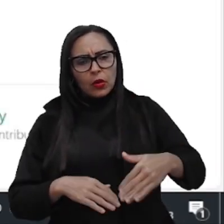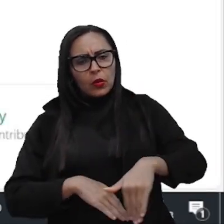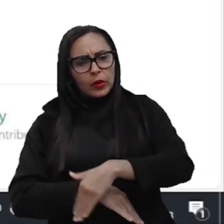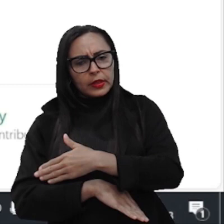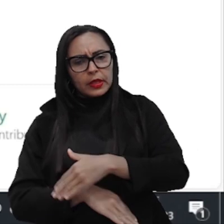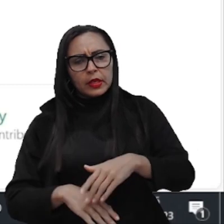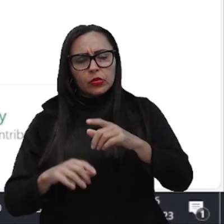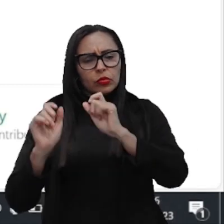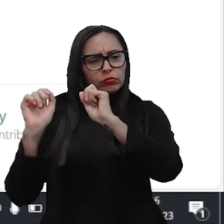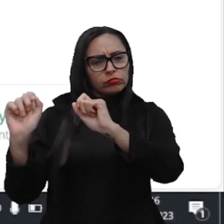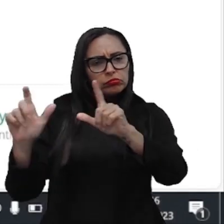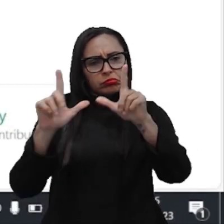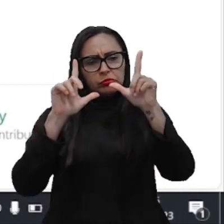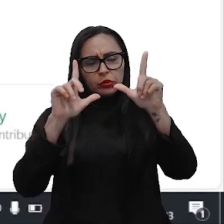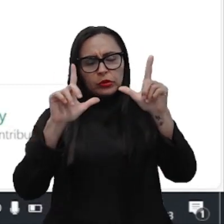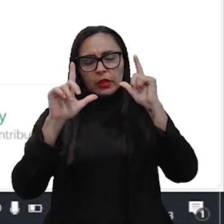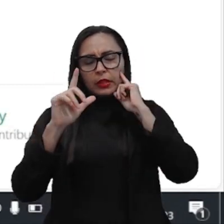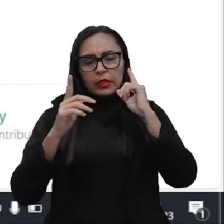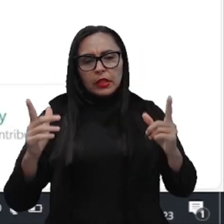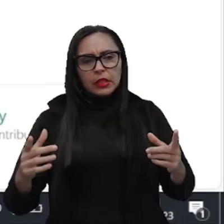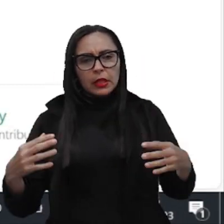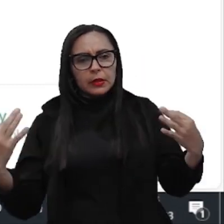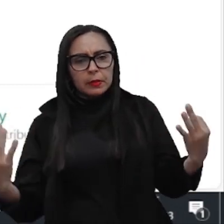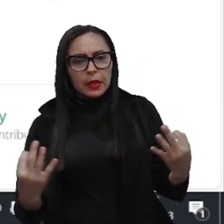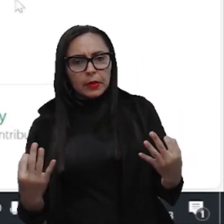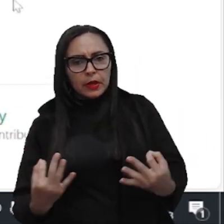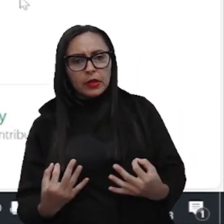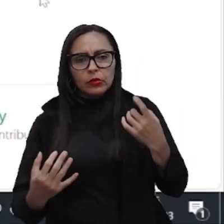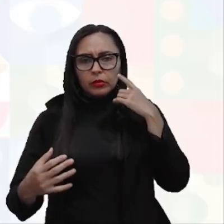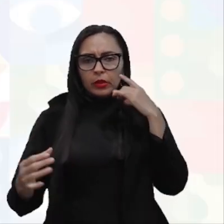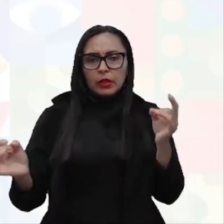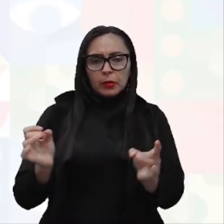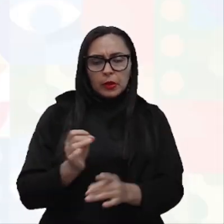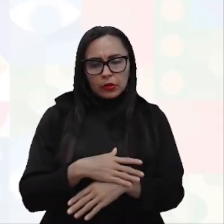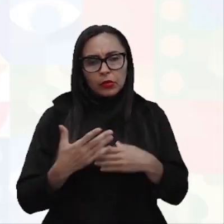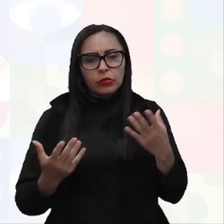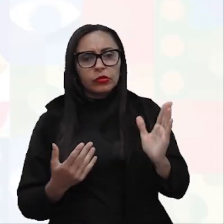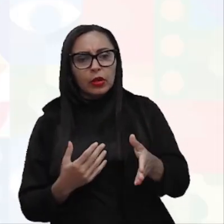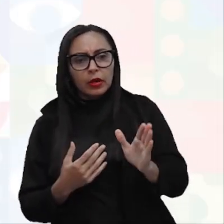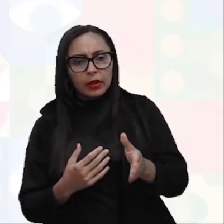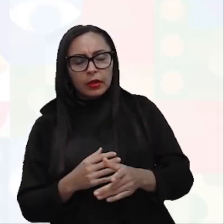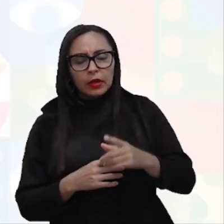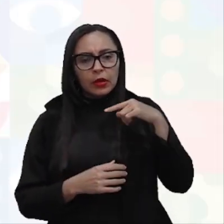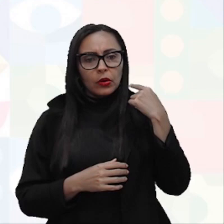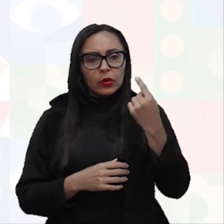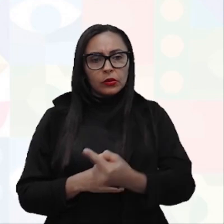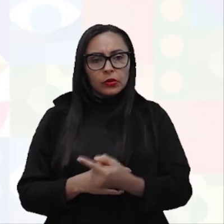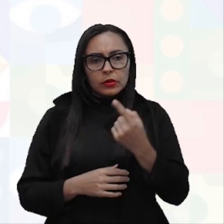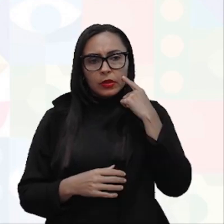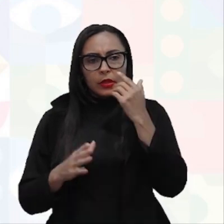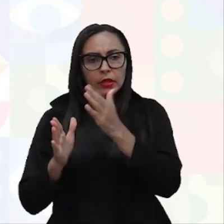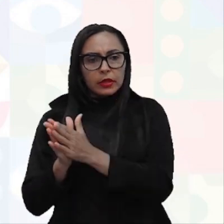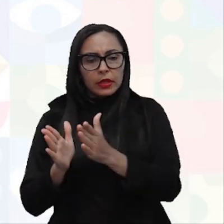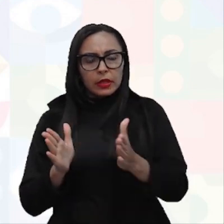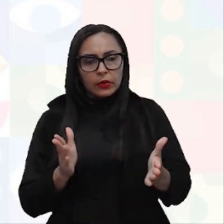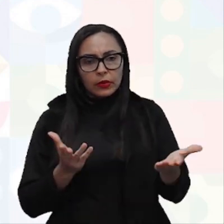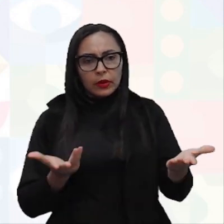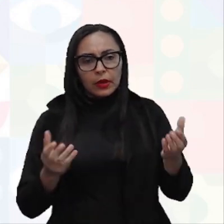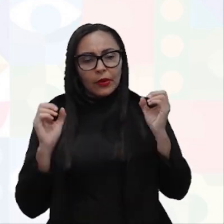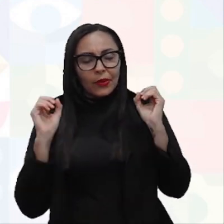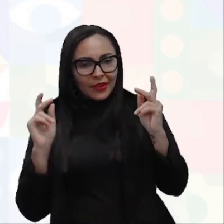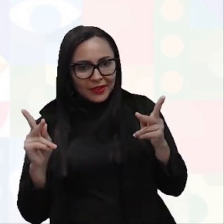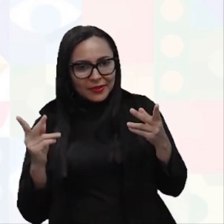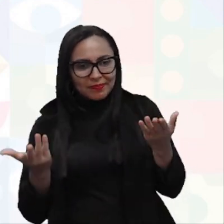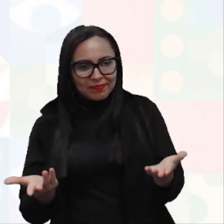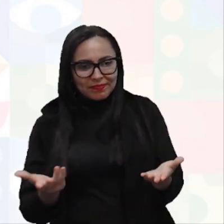instalado com sucesso Falando aqui, gente, né O nosso framework Django na página Ok, gente? Vamos voltar